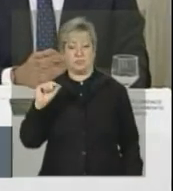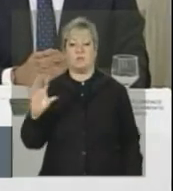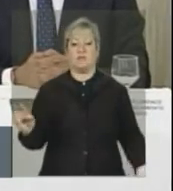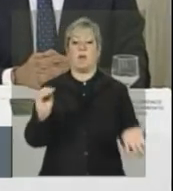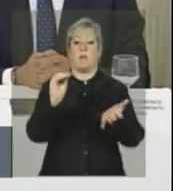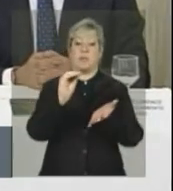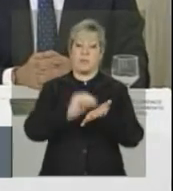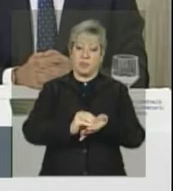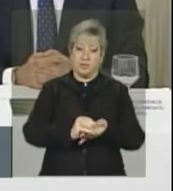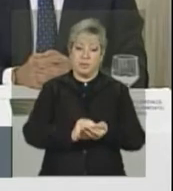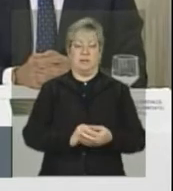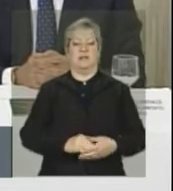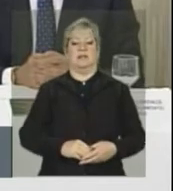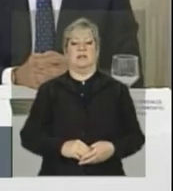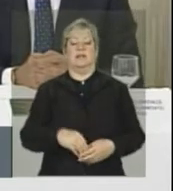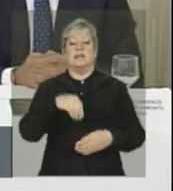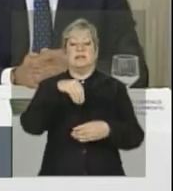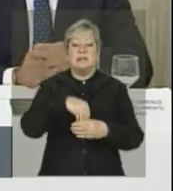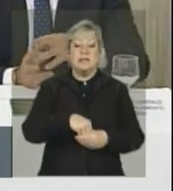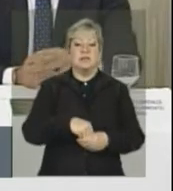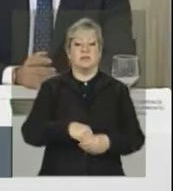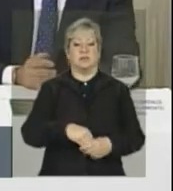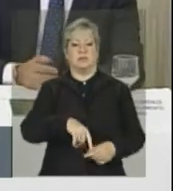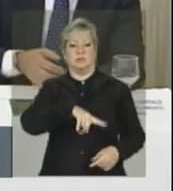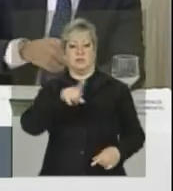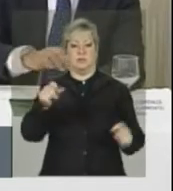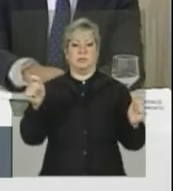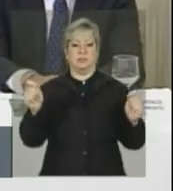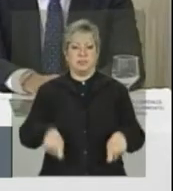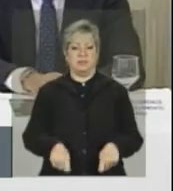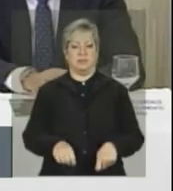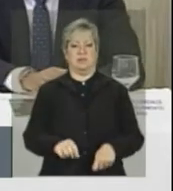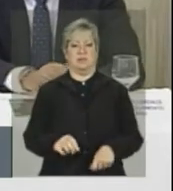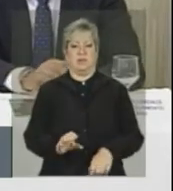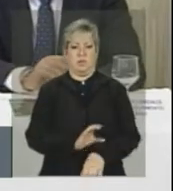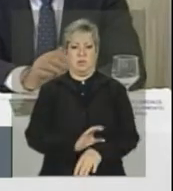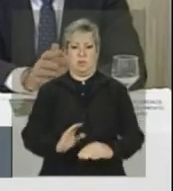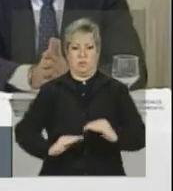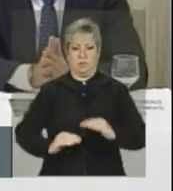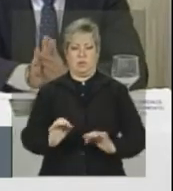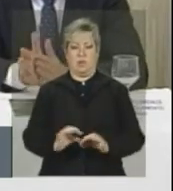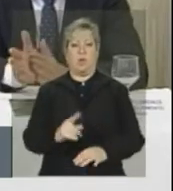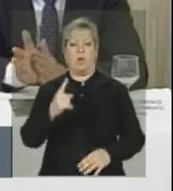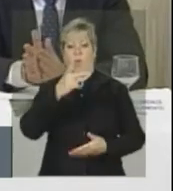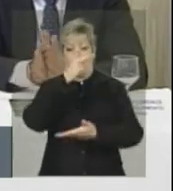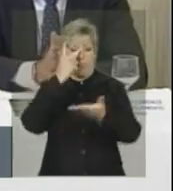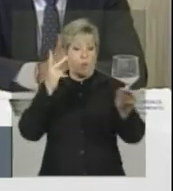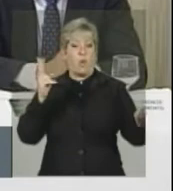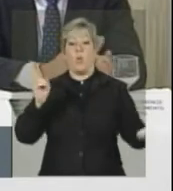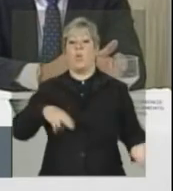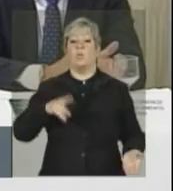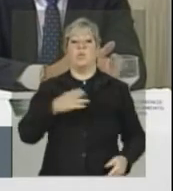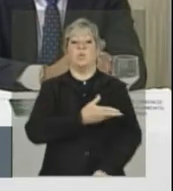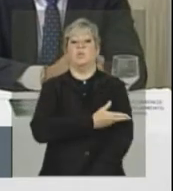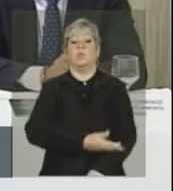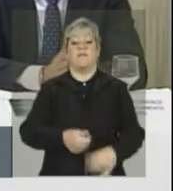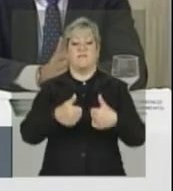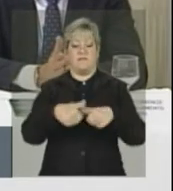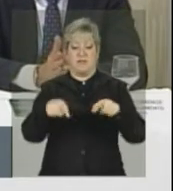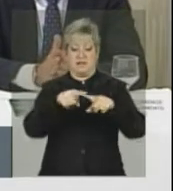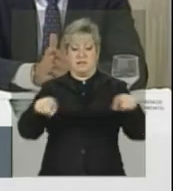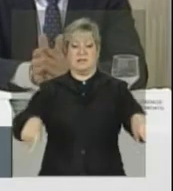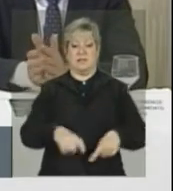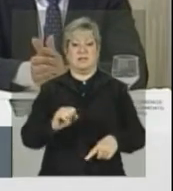Colocar dentro da capacitação e qualificação um público que sequer está acostumado a ficar em sala de aula. É um